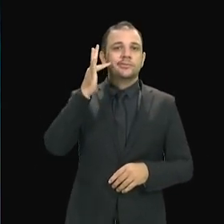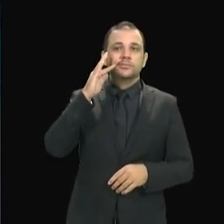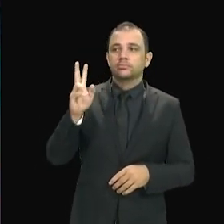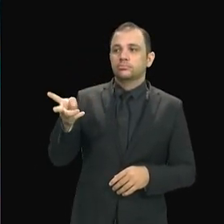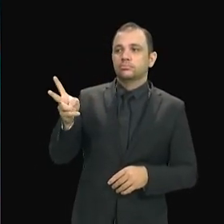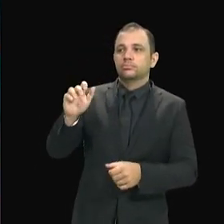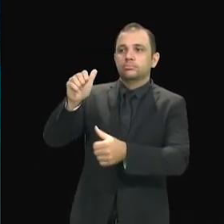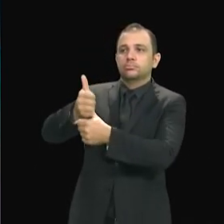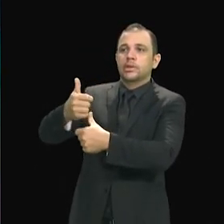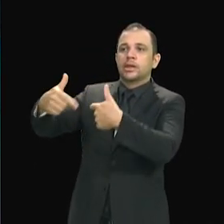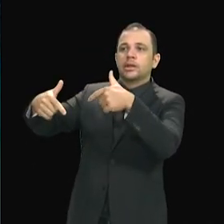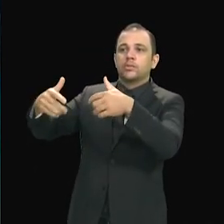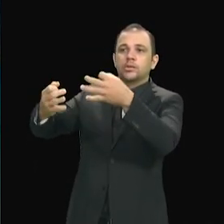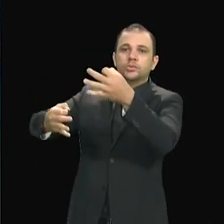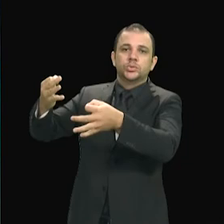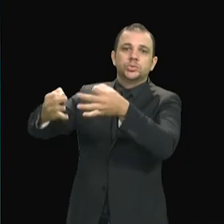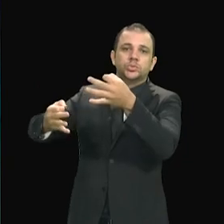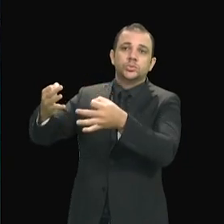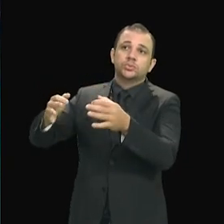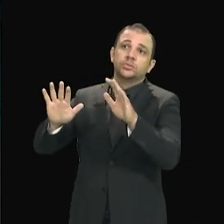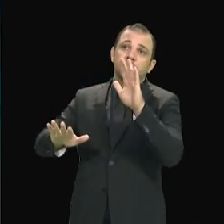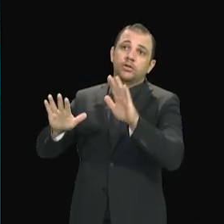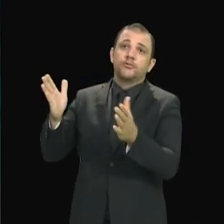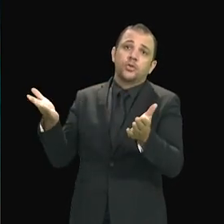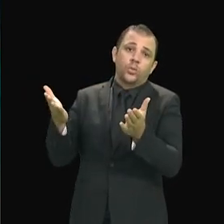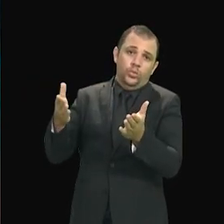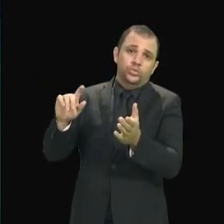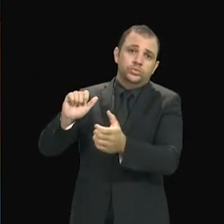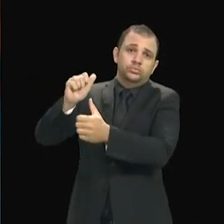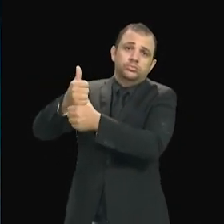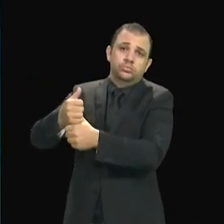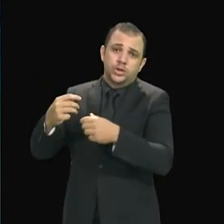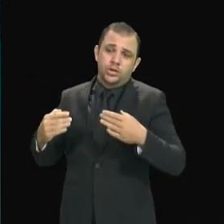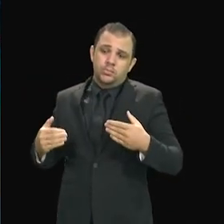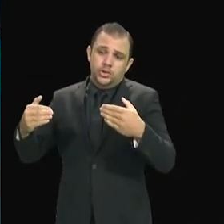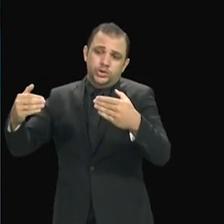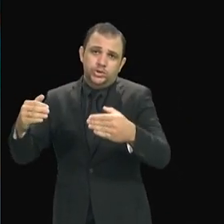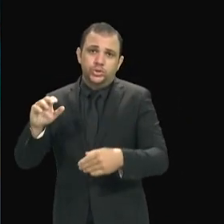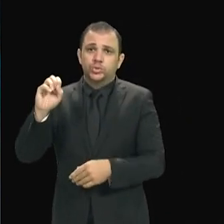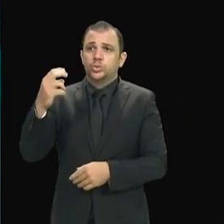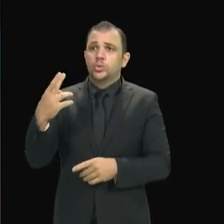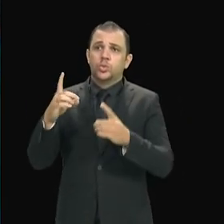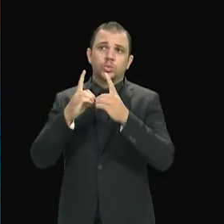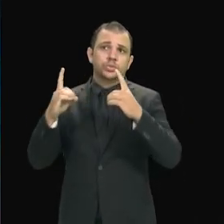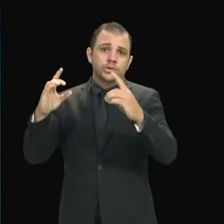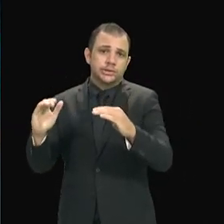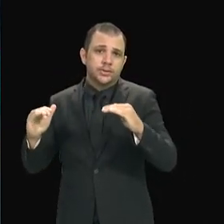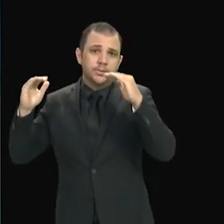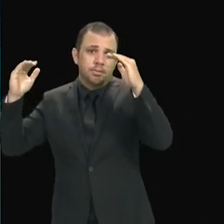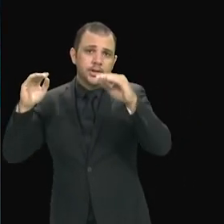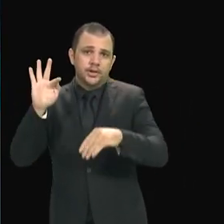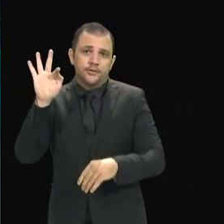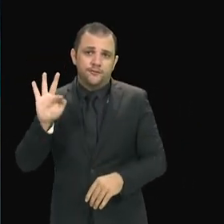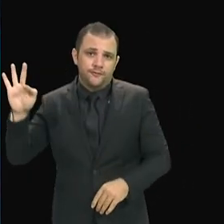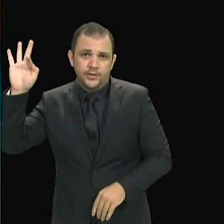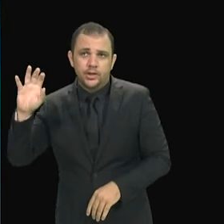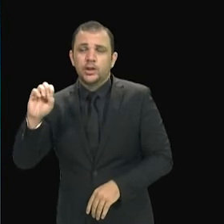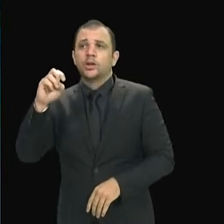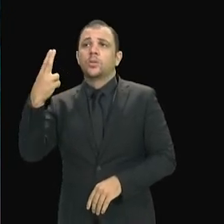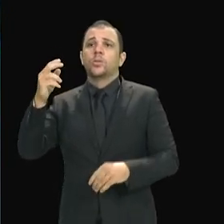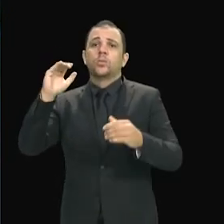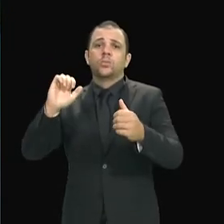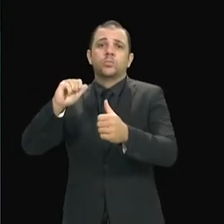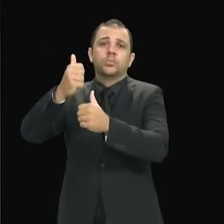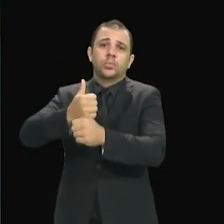judiciário, seria hoje um ministro, ou seria um desembargador federal, ou um ministro do Supremo, ou um